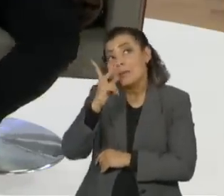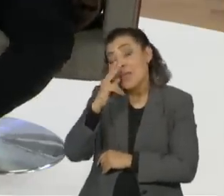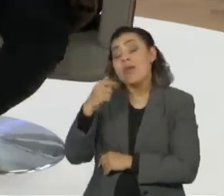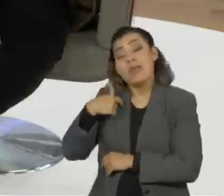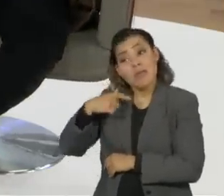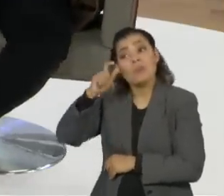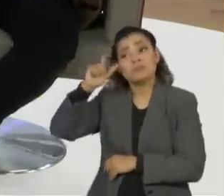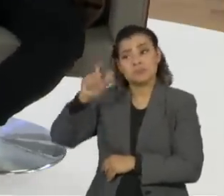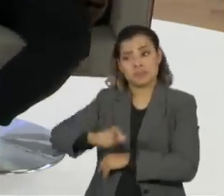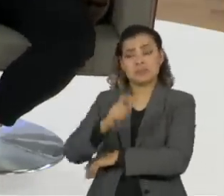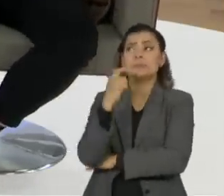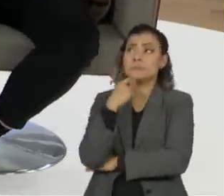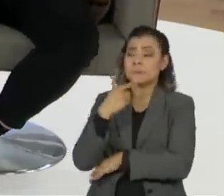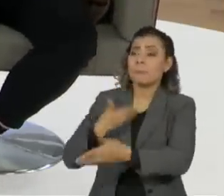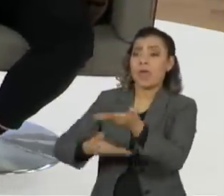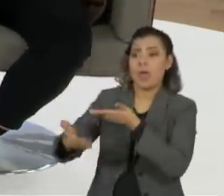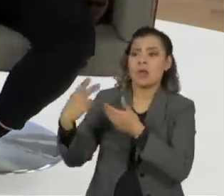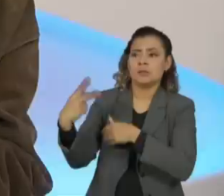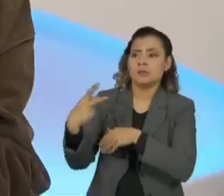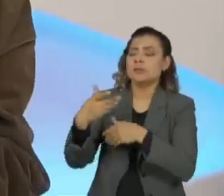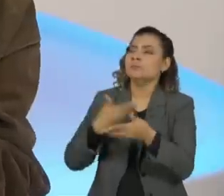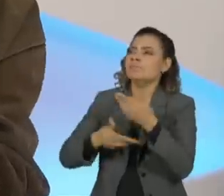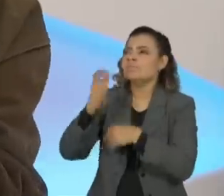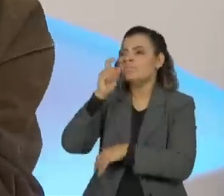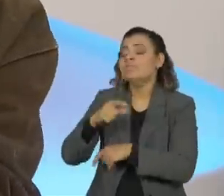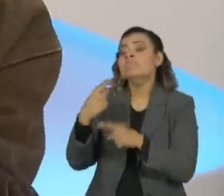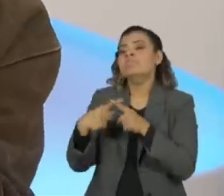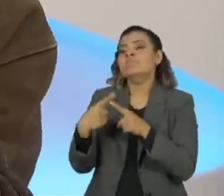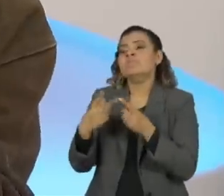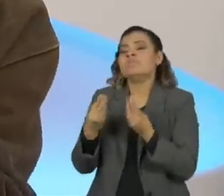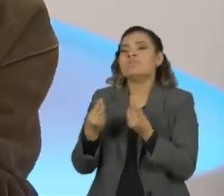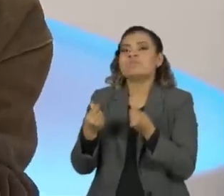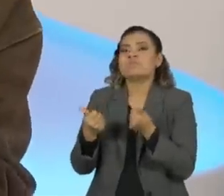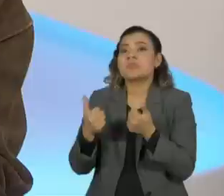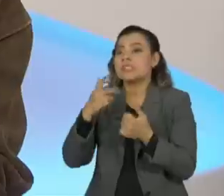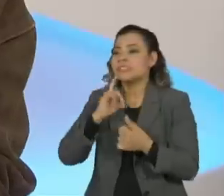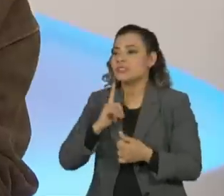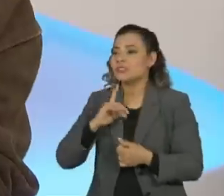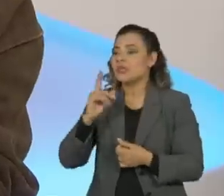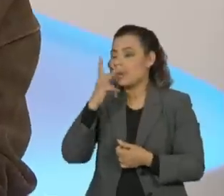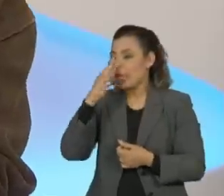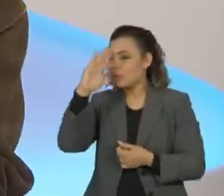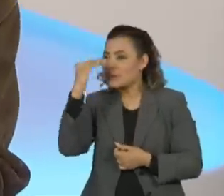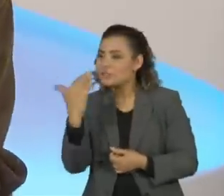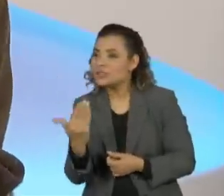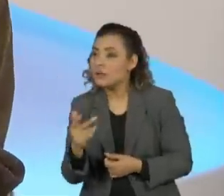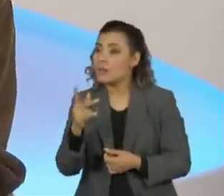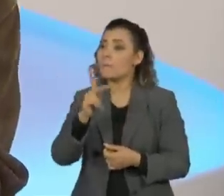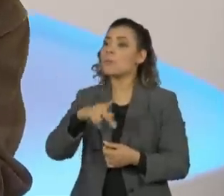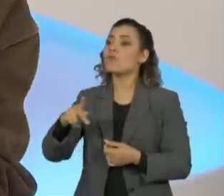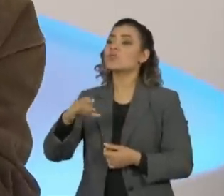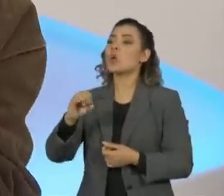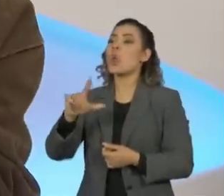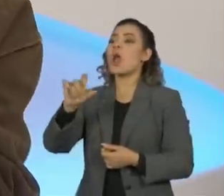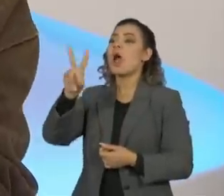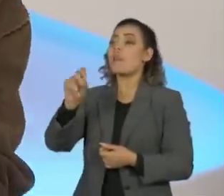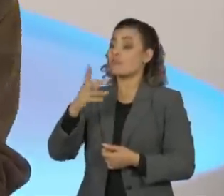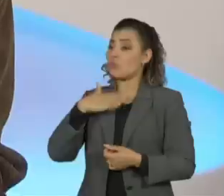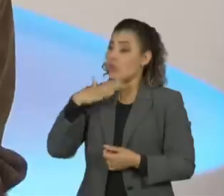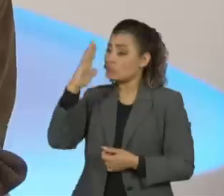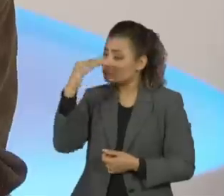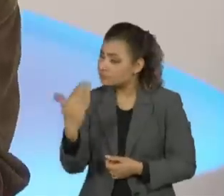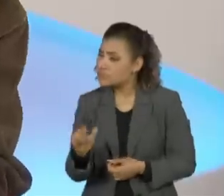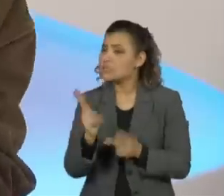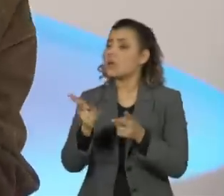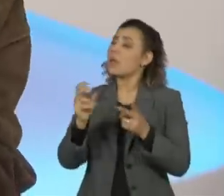interessante na minha relação com o Olavo é que tinha uma relação majestática com o Olavo, o professor Olavo, e eu chamava o Olavo, aí o